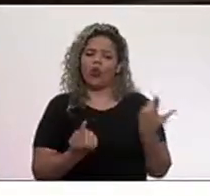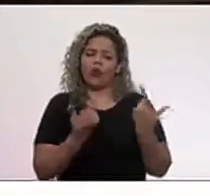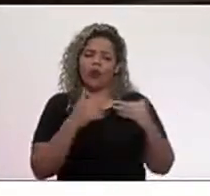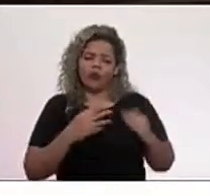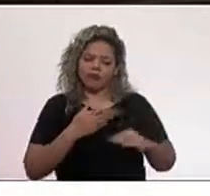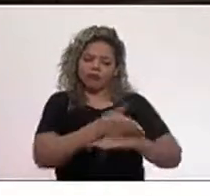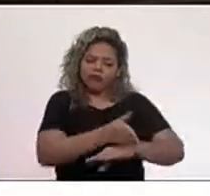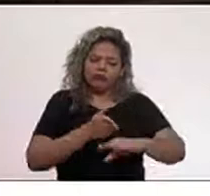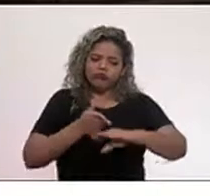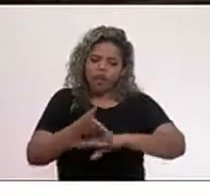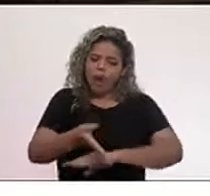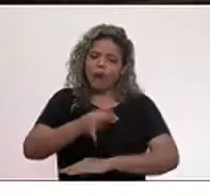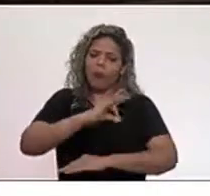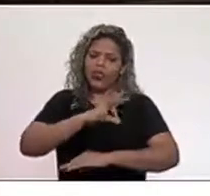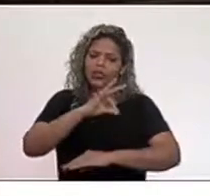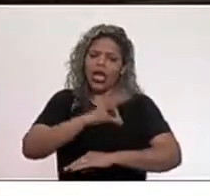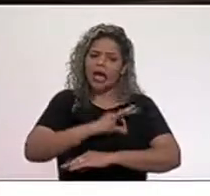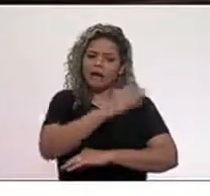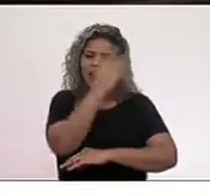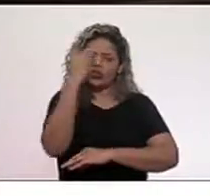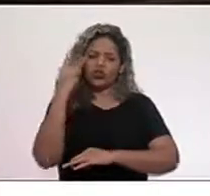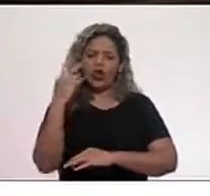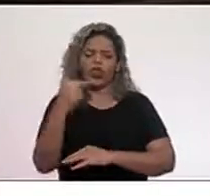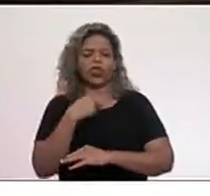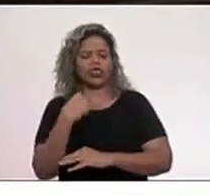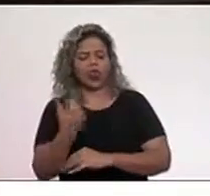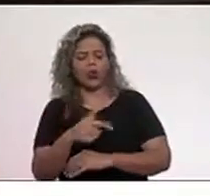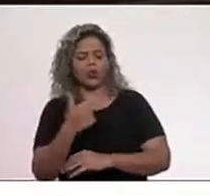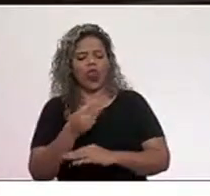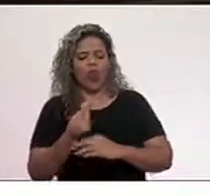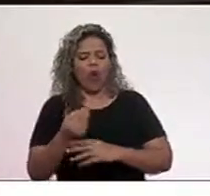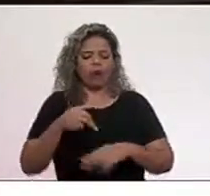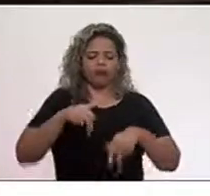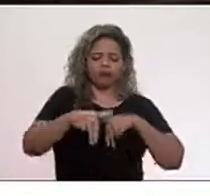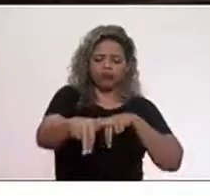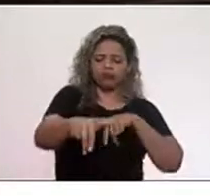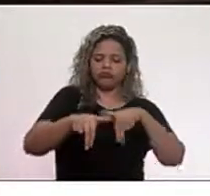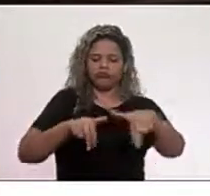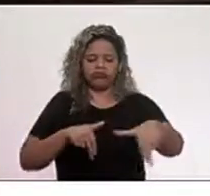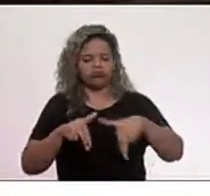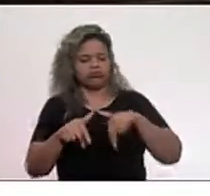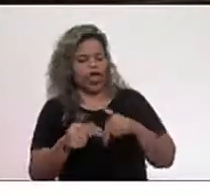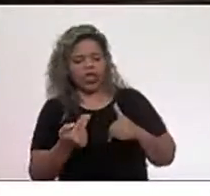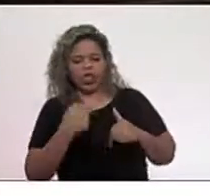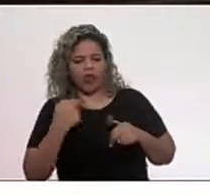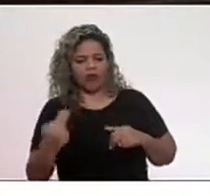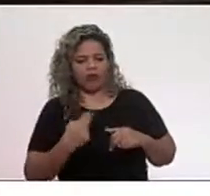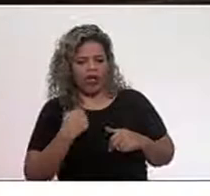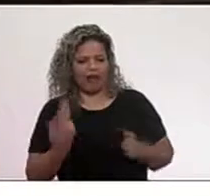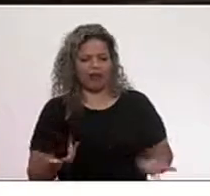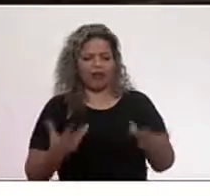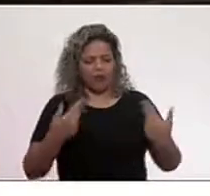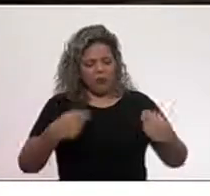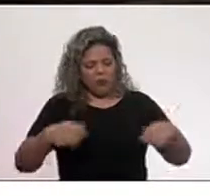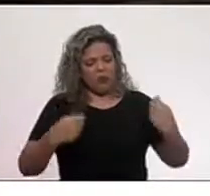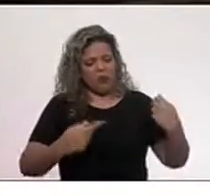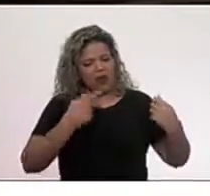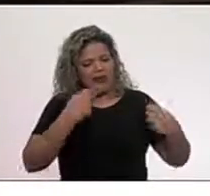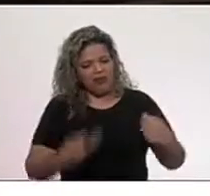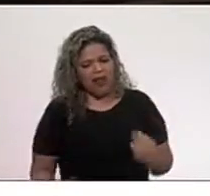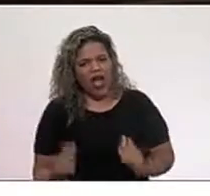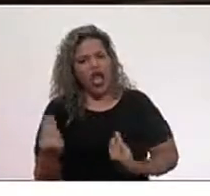uma operação policial, onde as pessoas não têm o seu direito de ir e vir resguardado. E a gente precisa falar